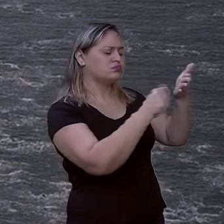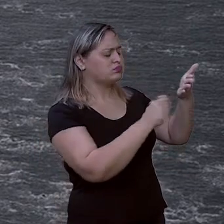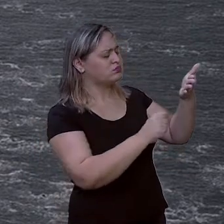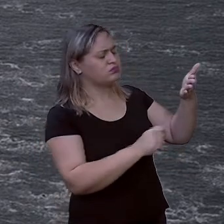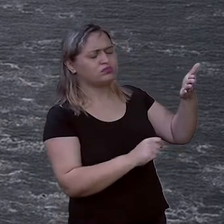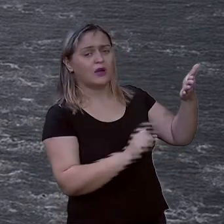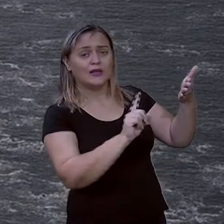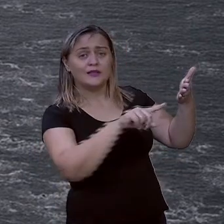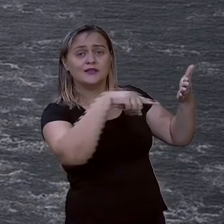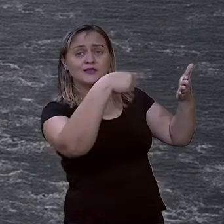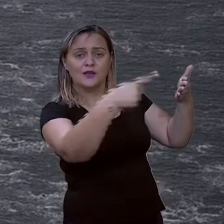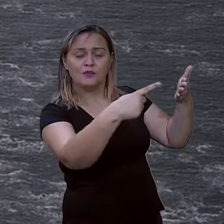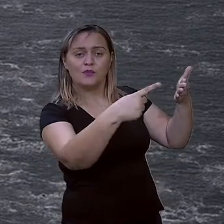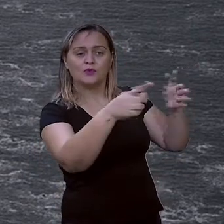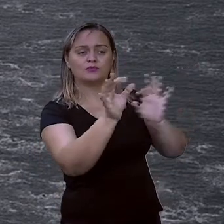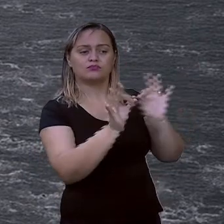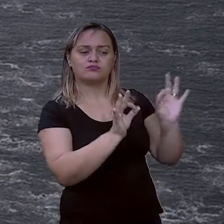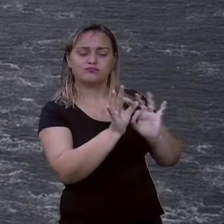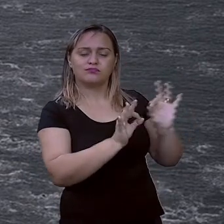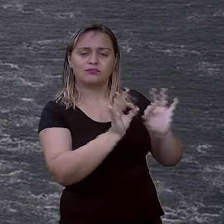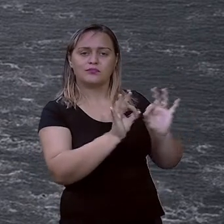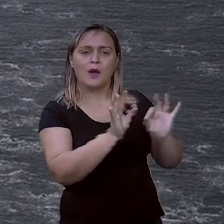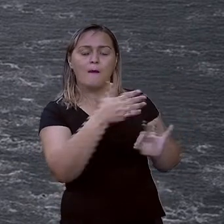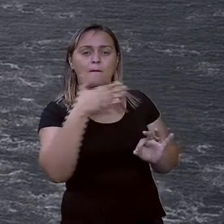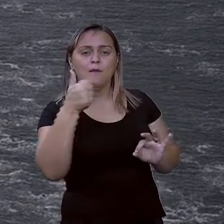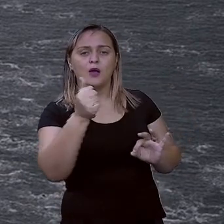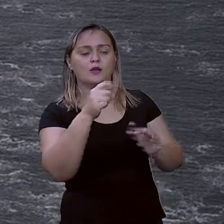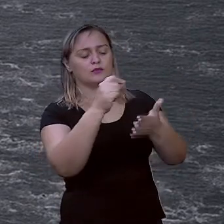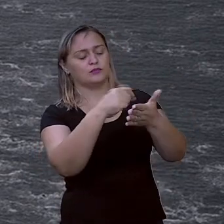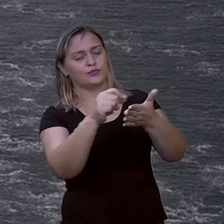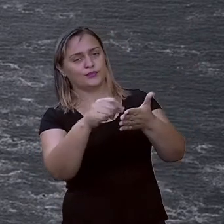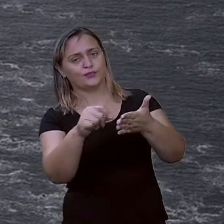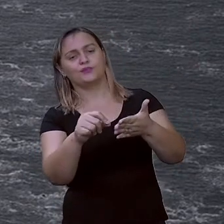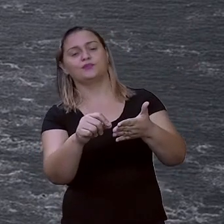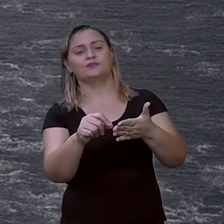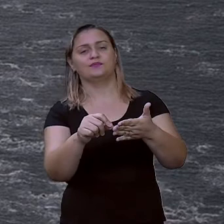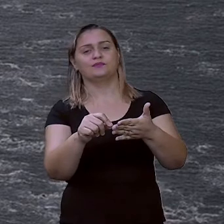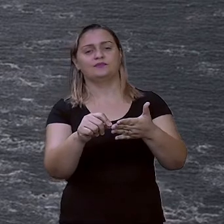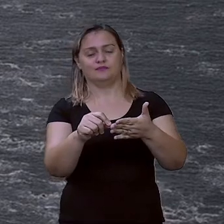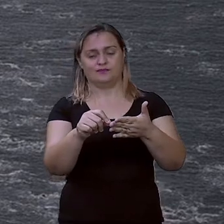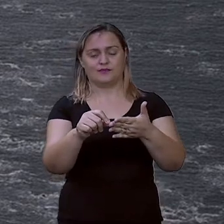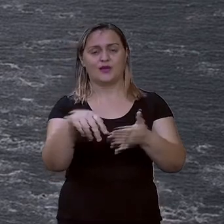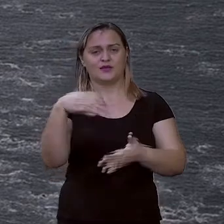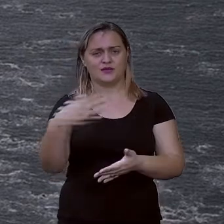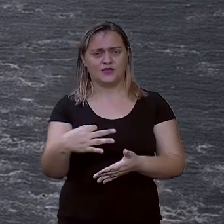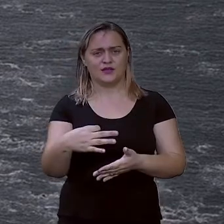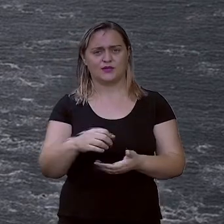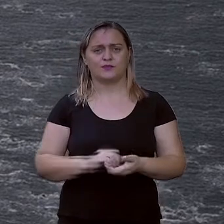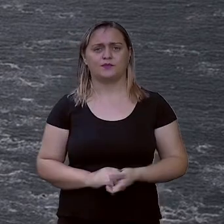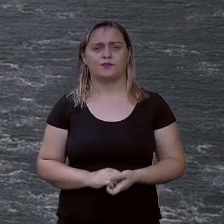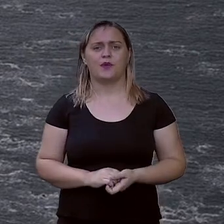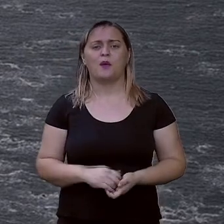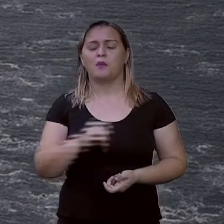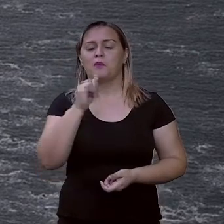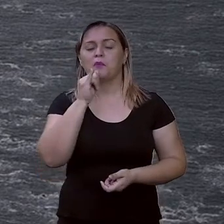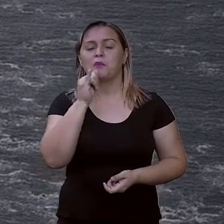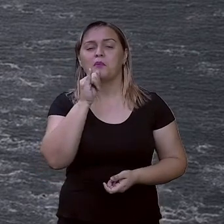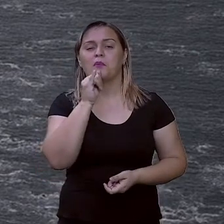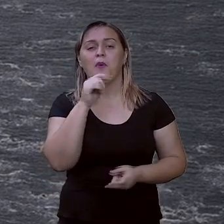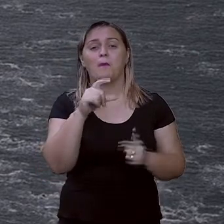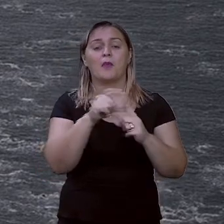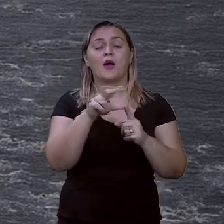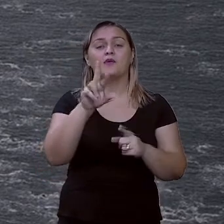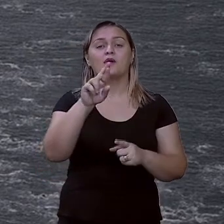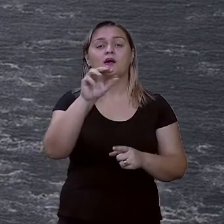organizar o seu texto em introdução, desenvolvimento e a conclusão. Pessoal, o rascunho, ele é